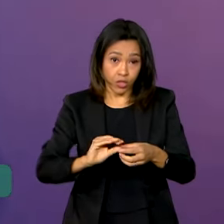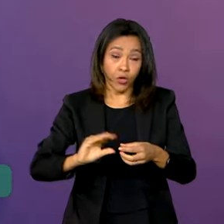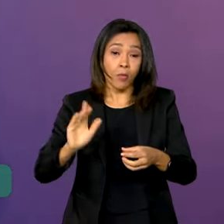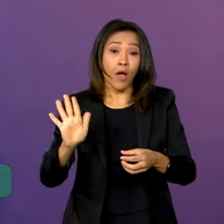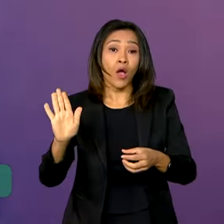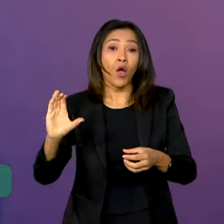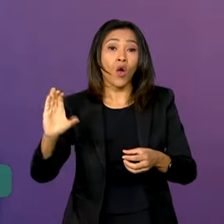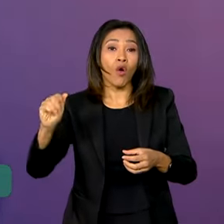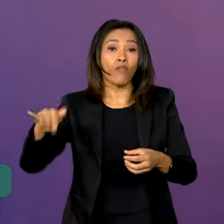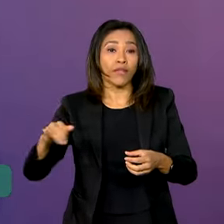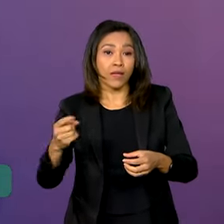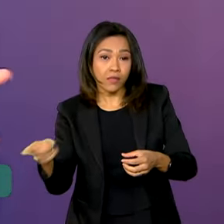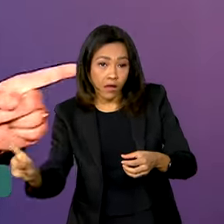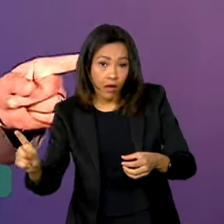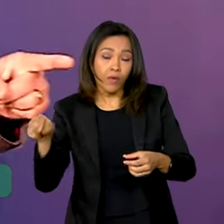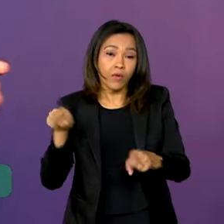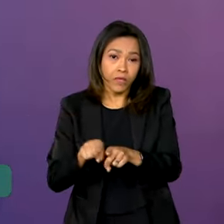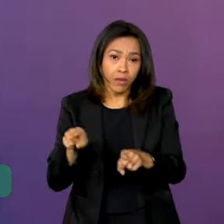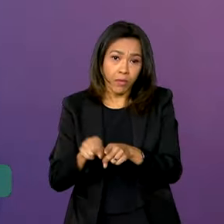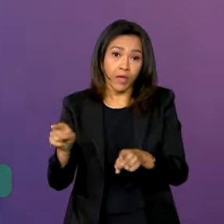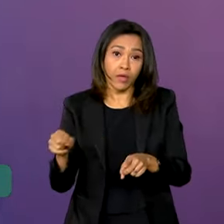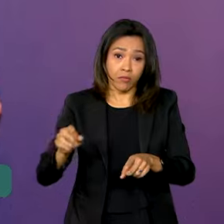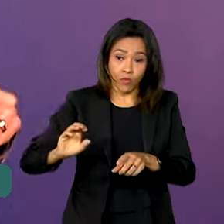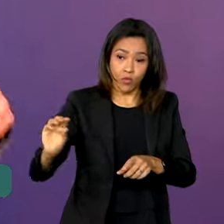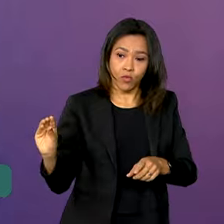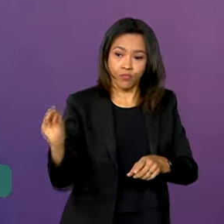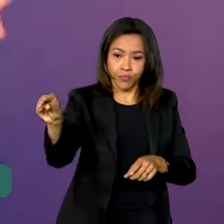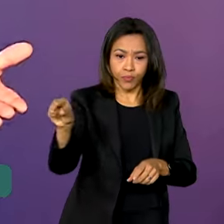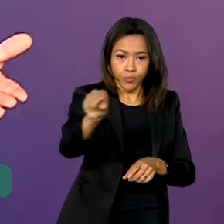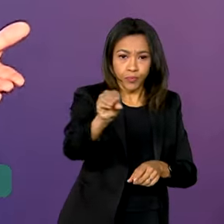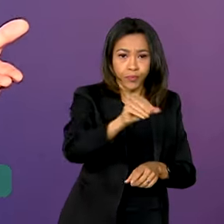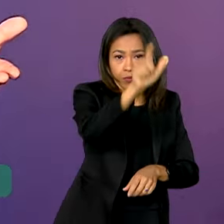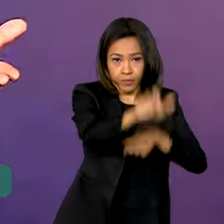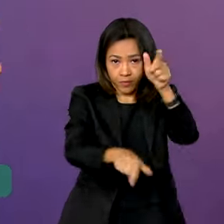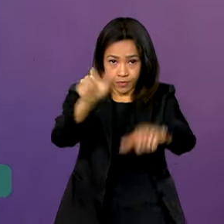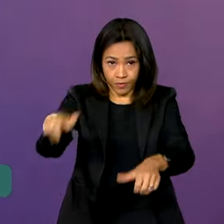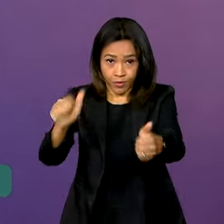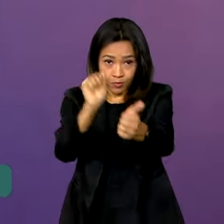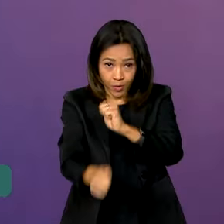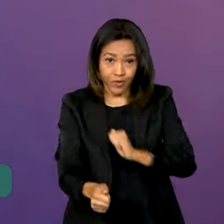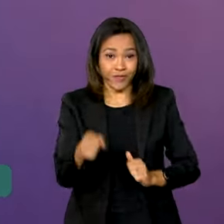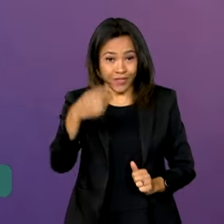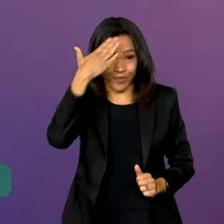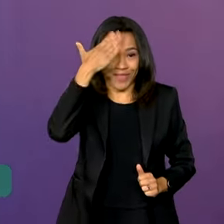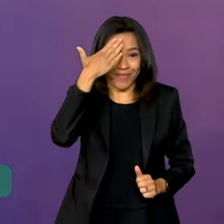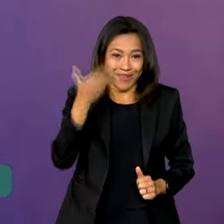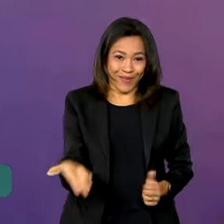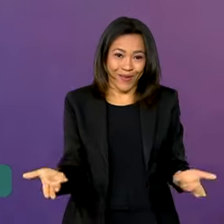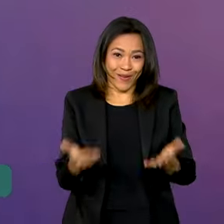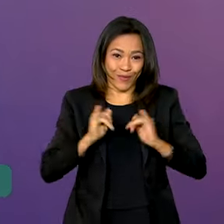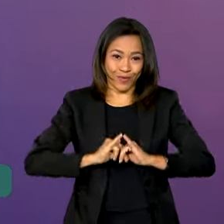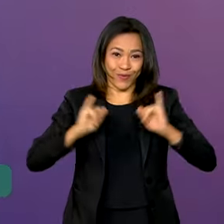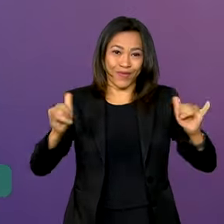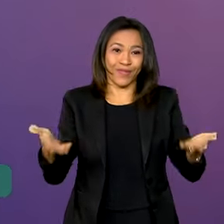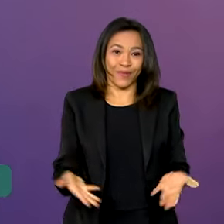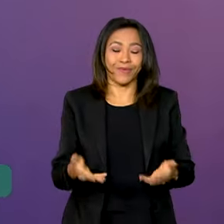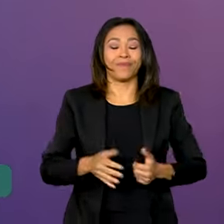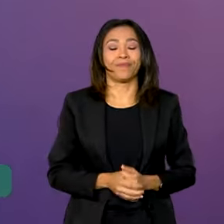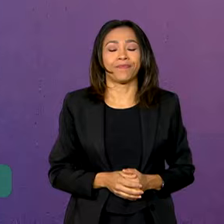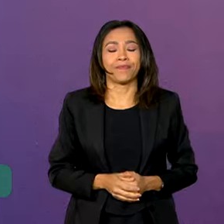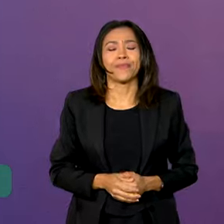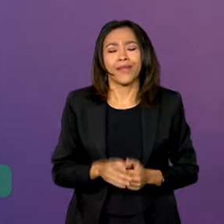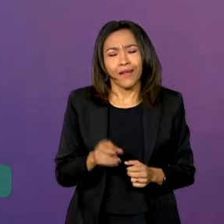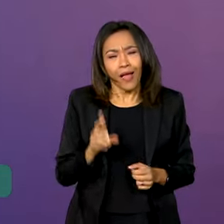nos atletas. Essas confederações, não estou sabendo, meus presidentes que estão aqui agora são os primeiros a terem conhecimento. Graças